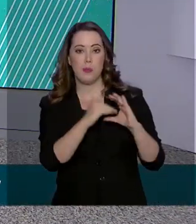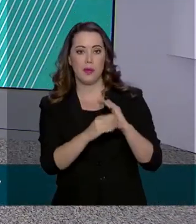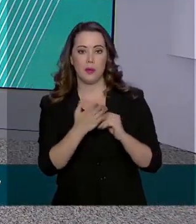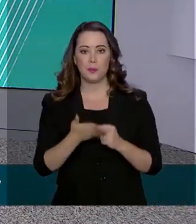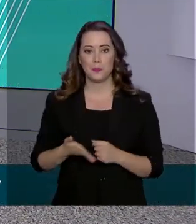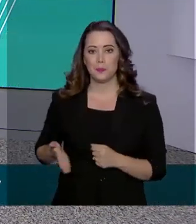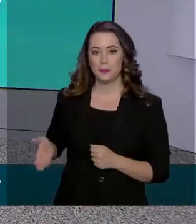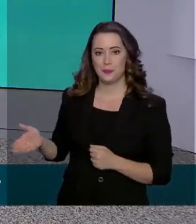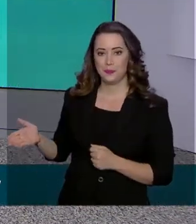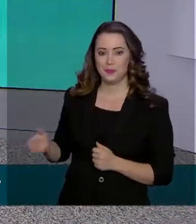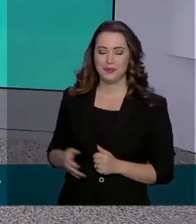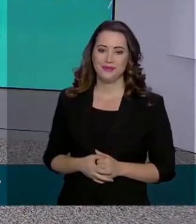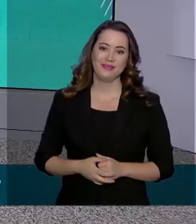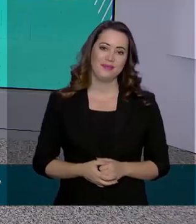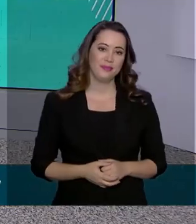para